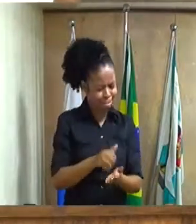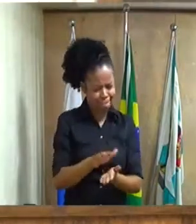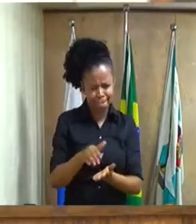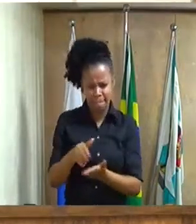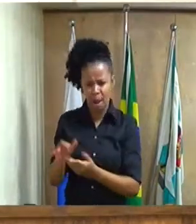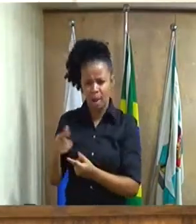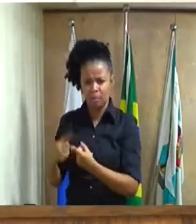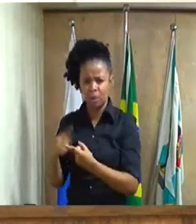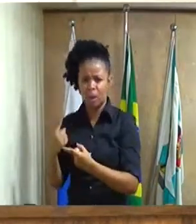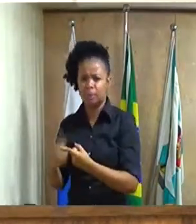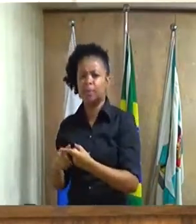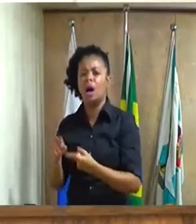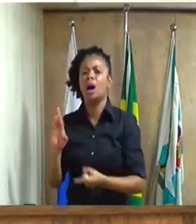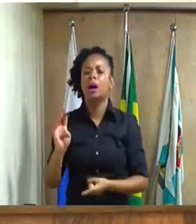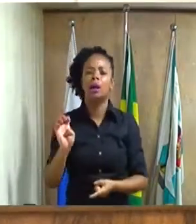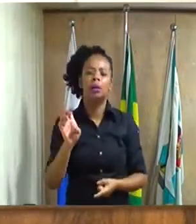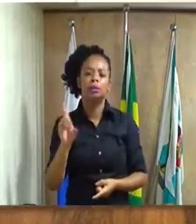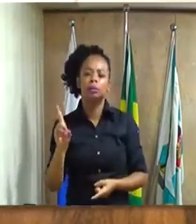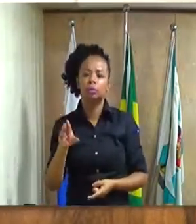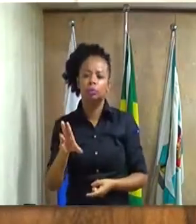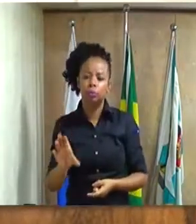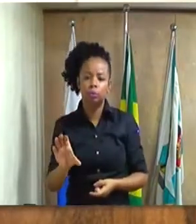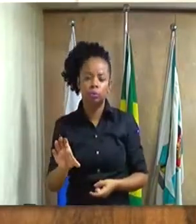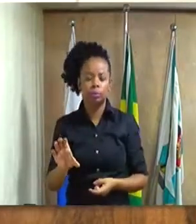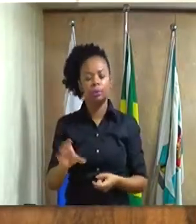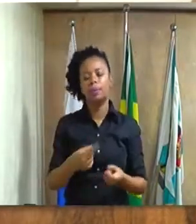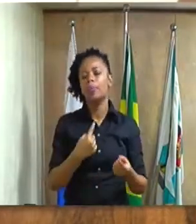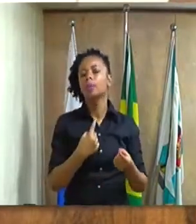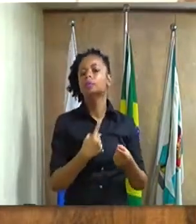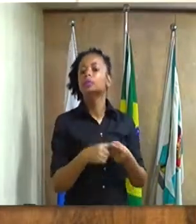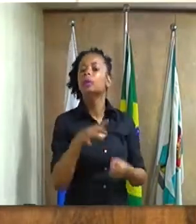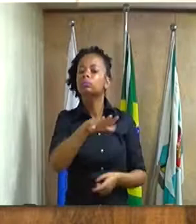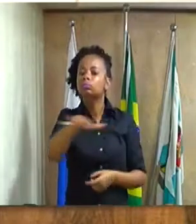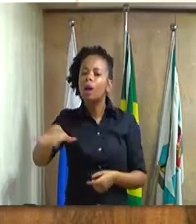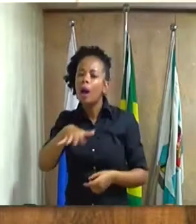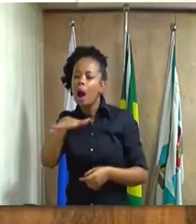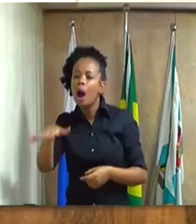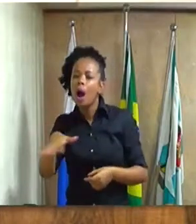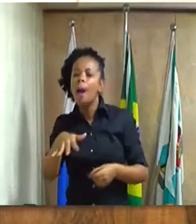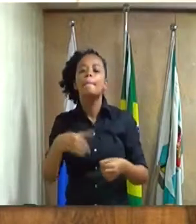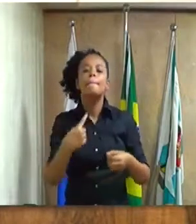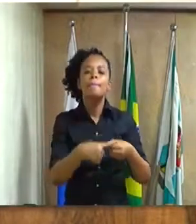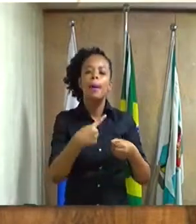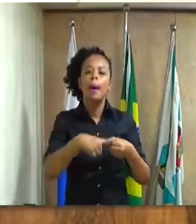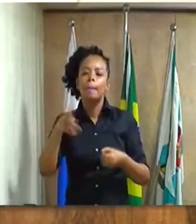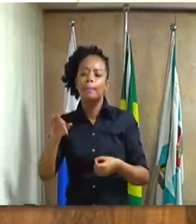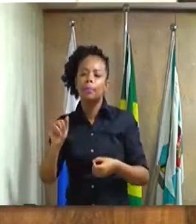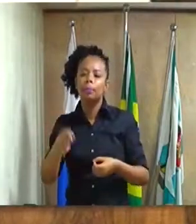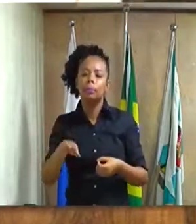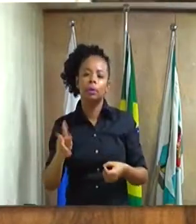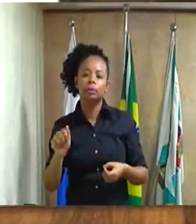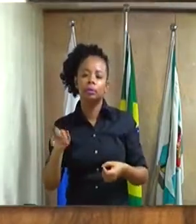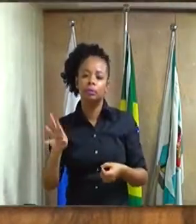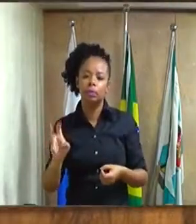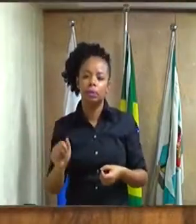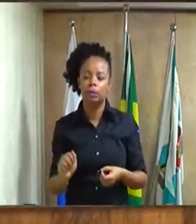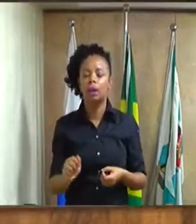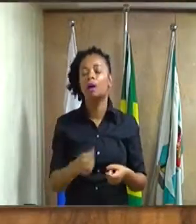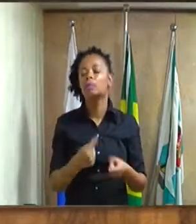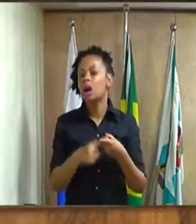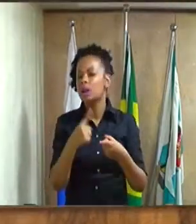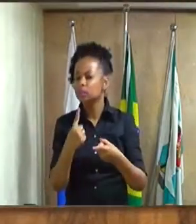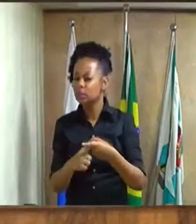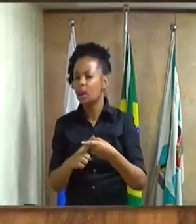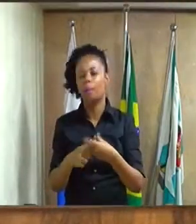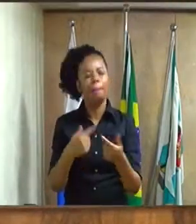Reduc, que fica localizada ali no Jardim Primavera, e devido a essa crise que